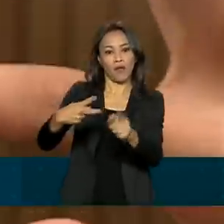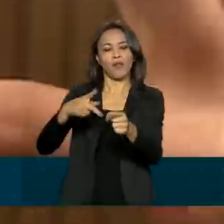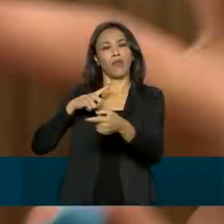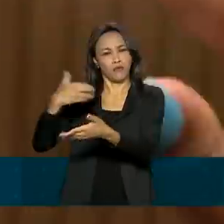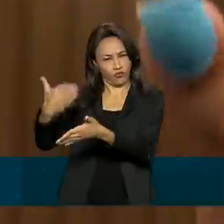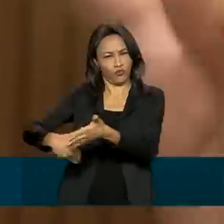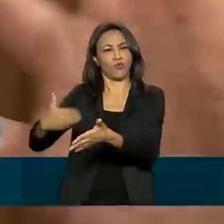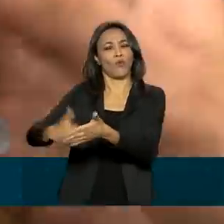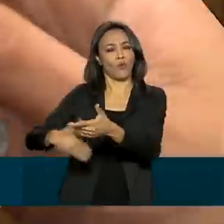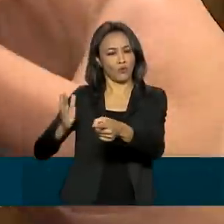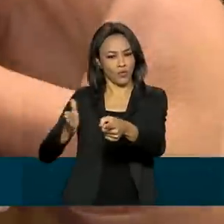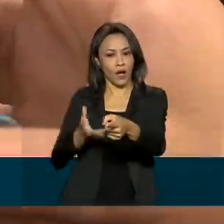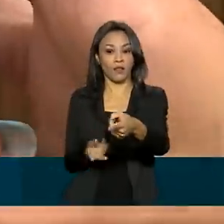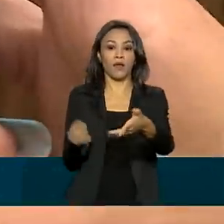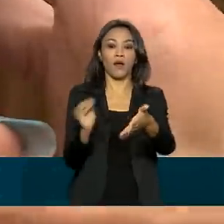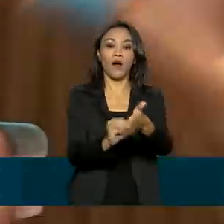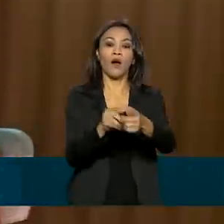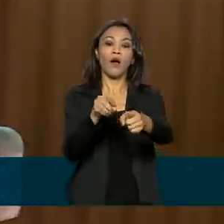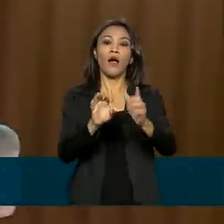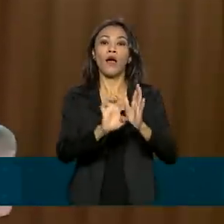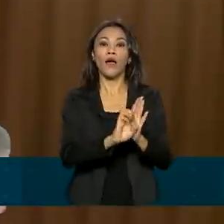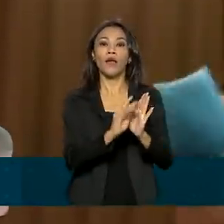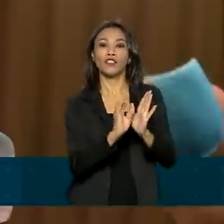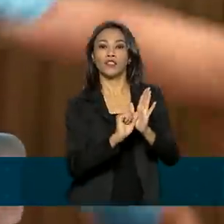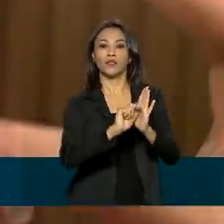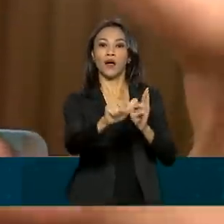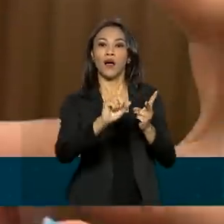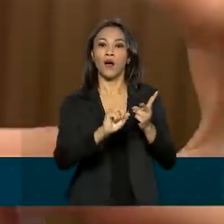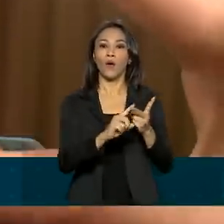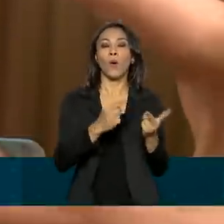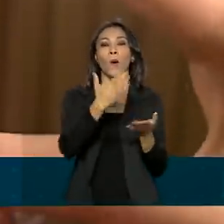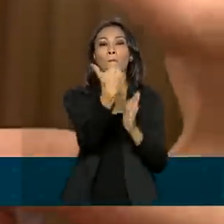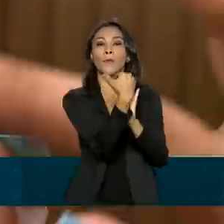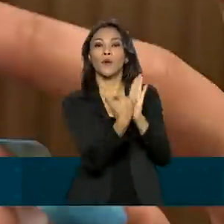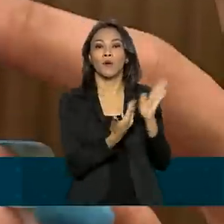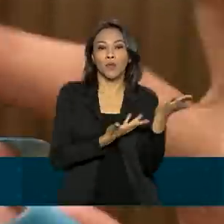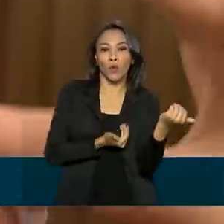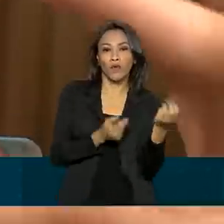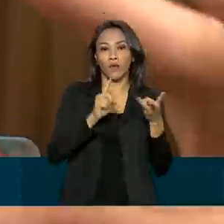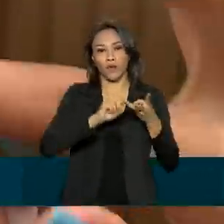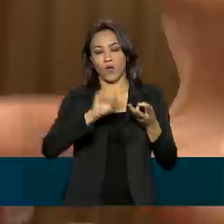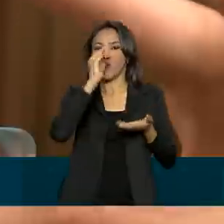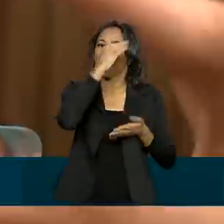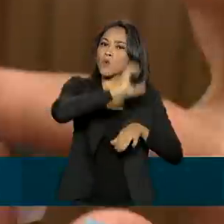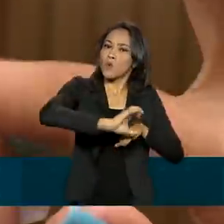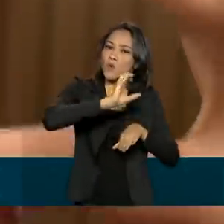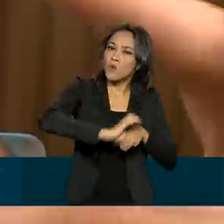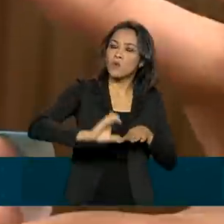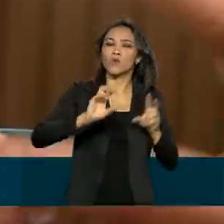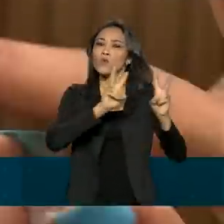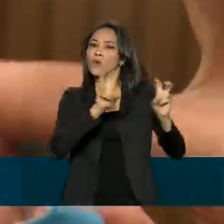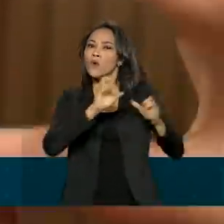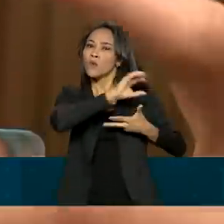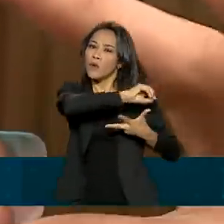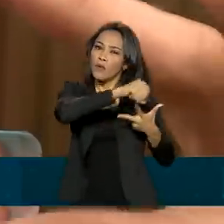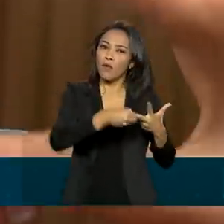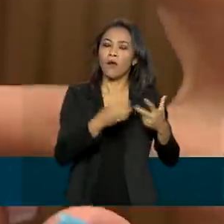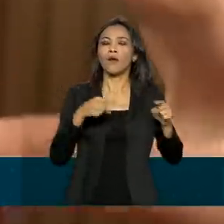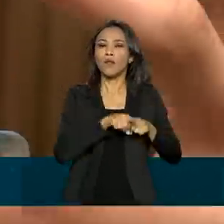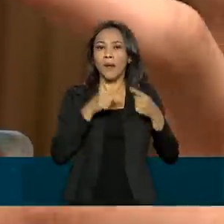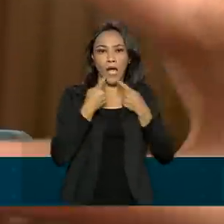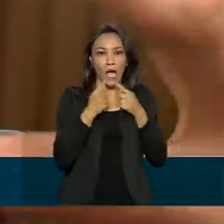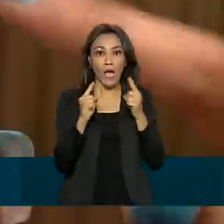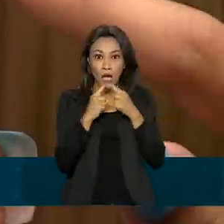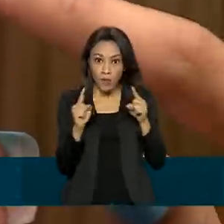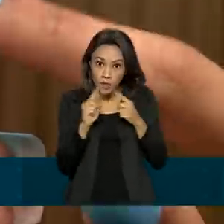descontos, traz os editais e programas do governo para a juventude, cursos e questões do Enem e os canais de denúncia do